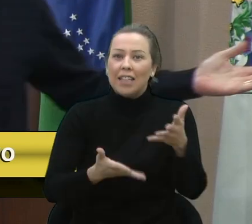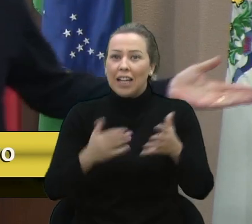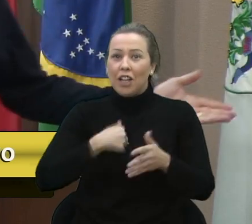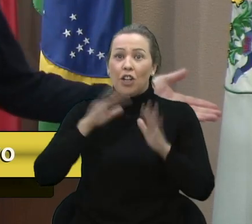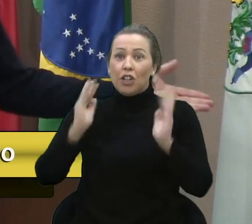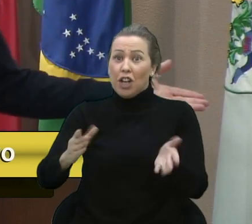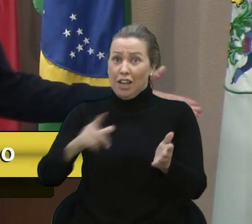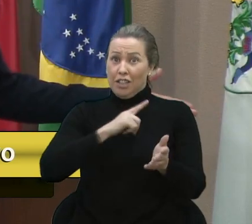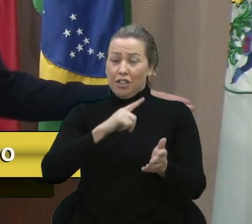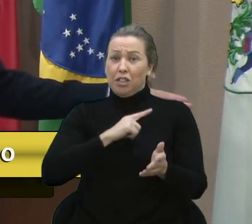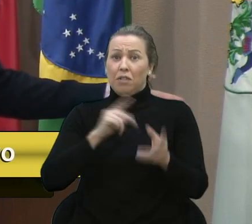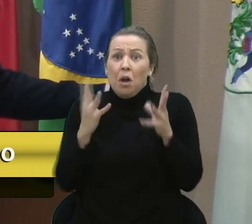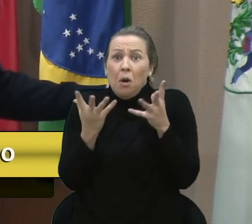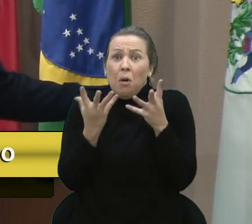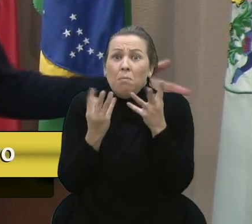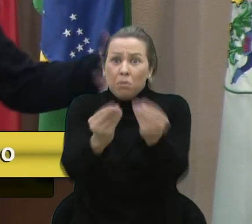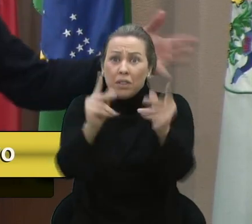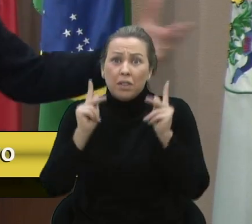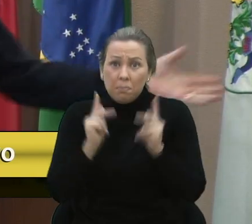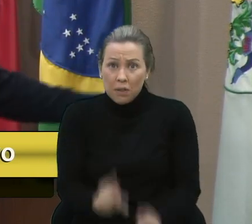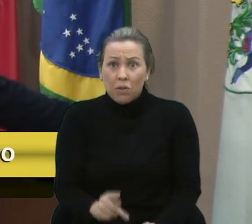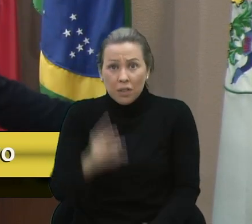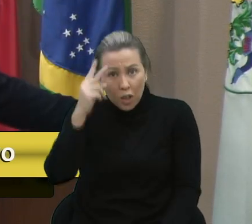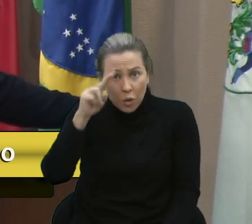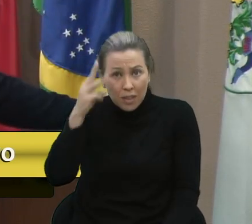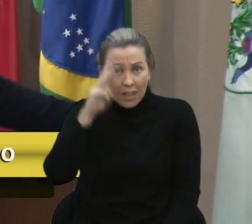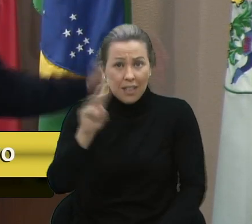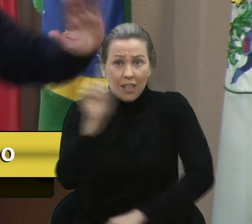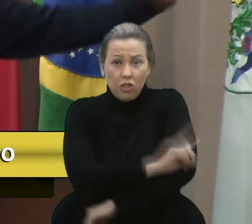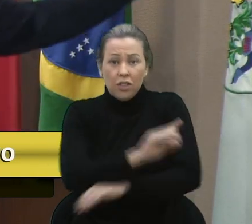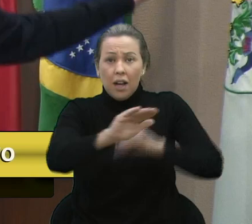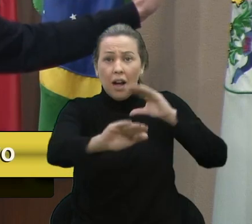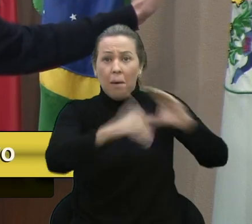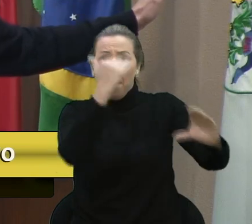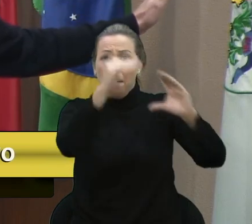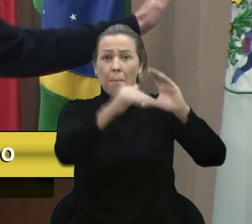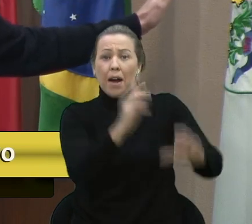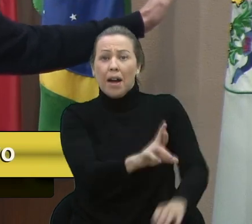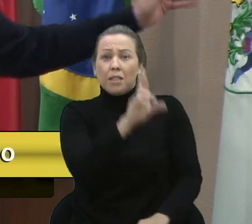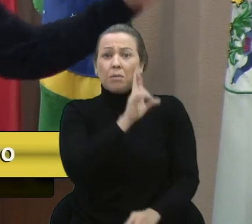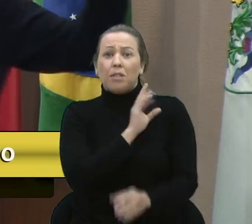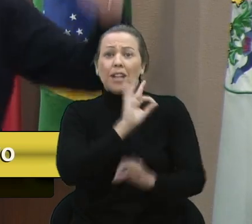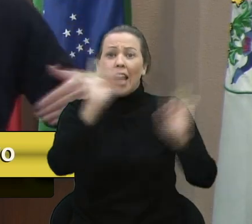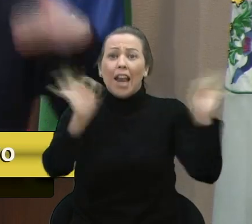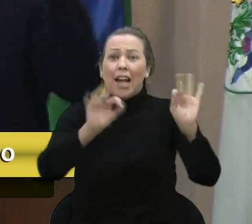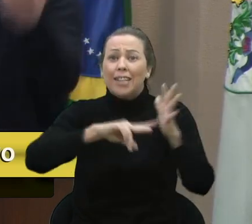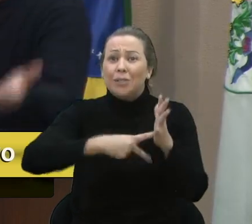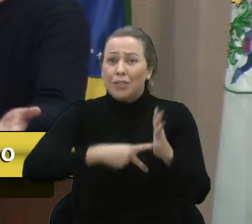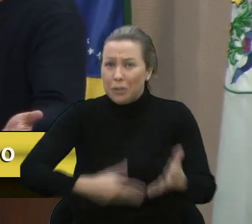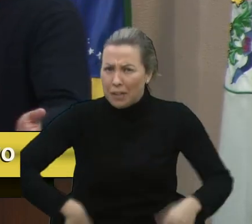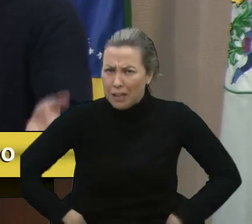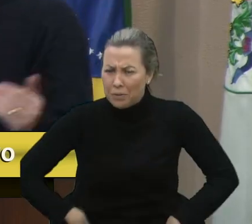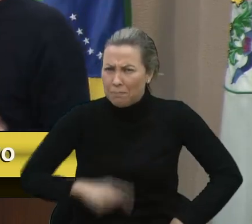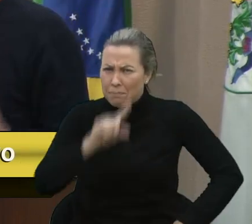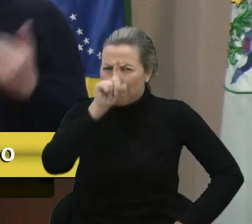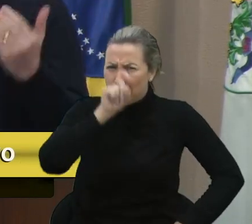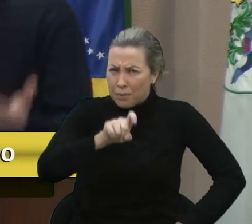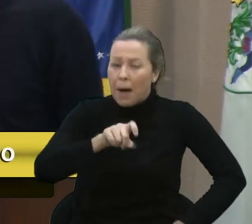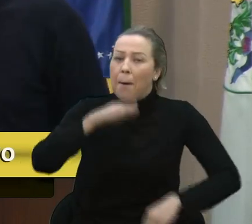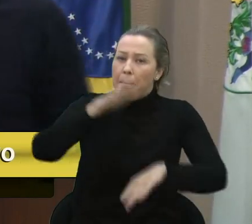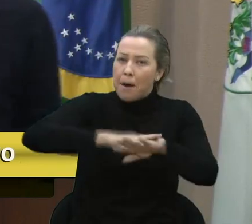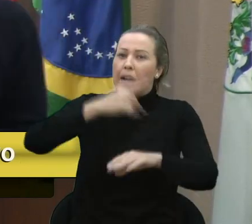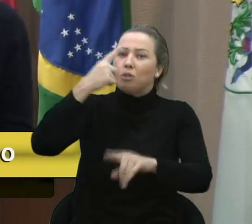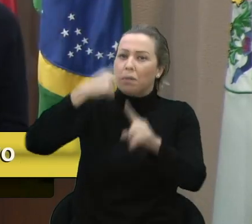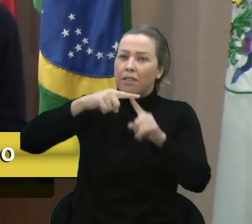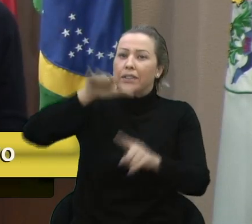N pessoas que me mandaram, que faz dois, três dias que enviaram, e que até agora sem resposta. E aí nós precisamos, mais uma vez, conclamar